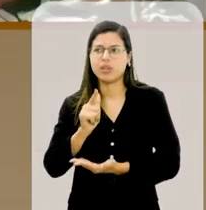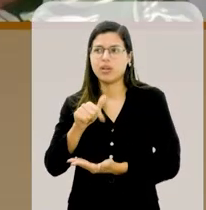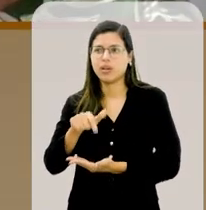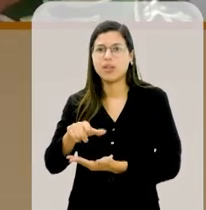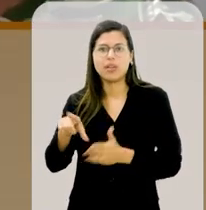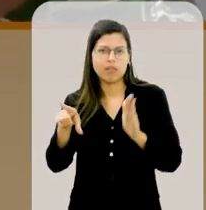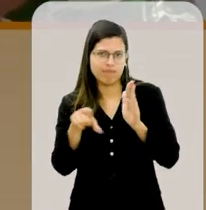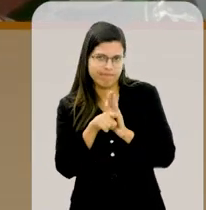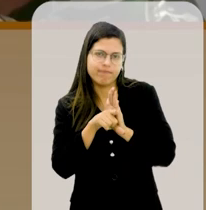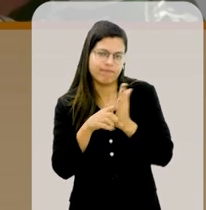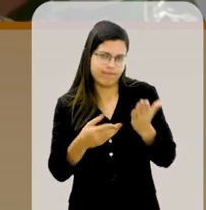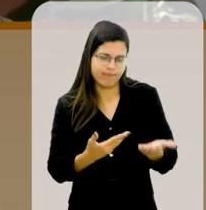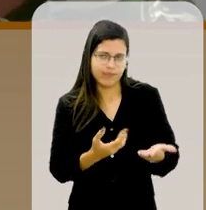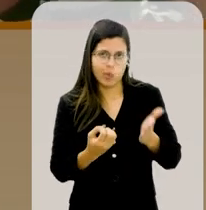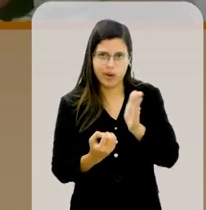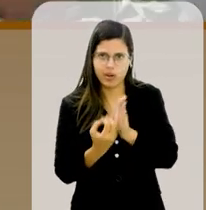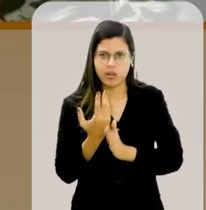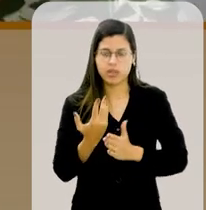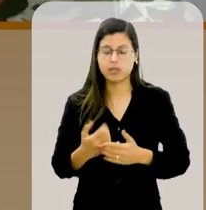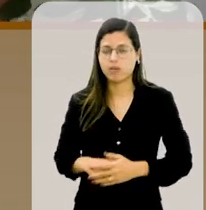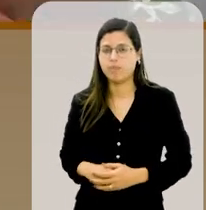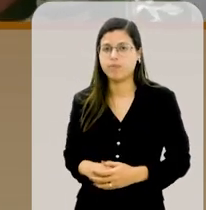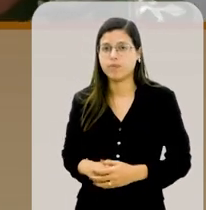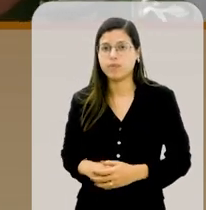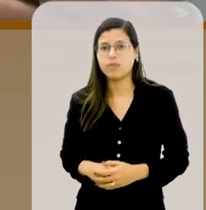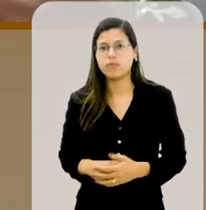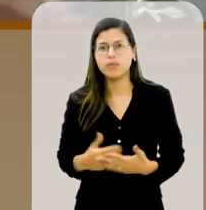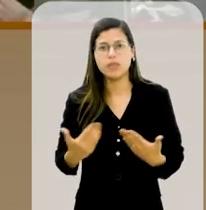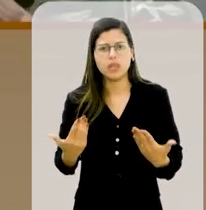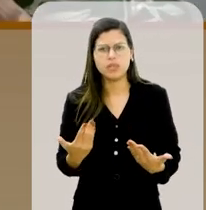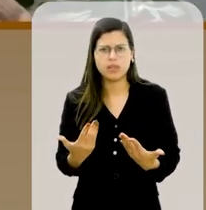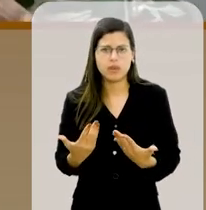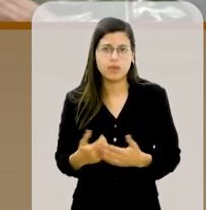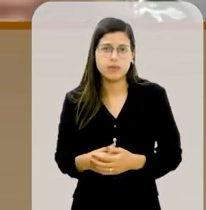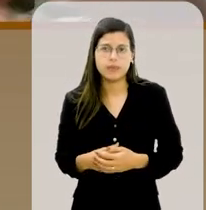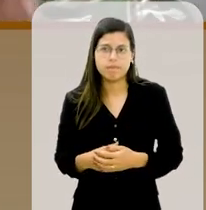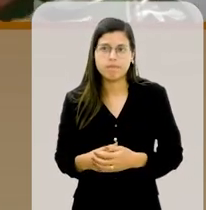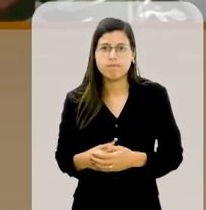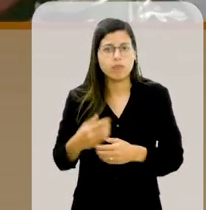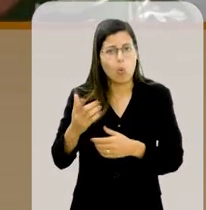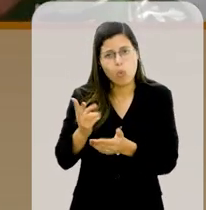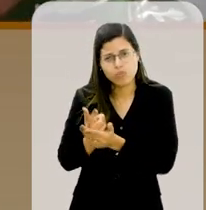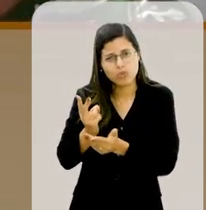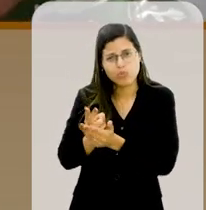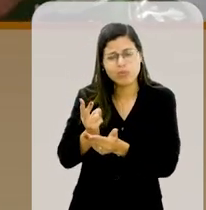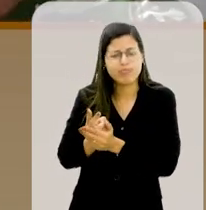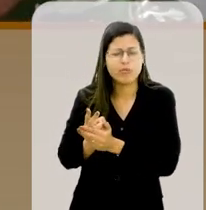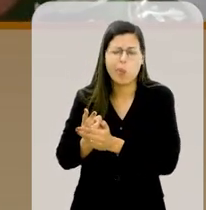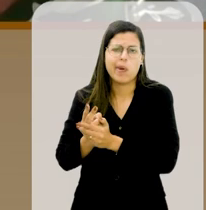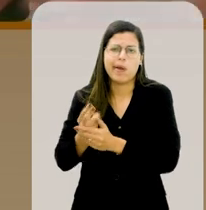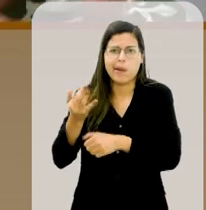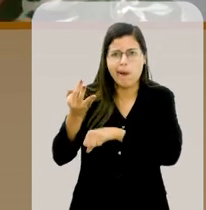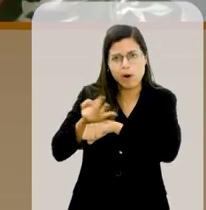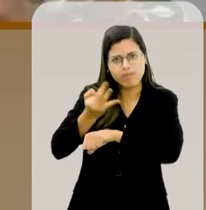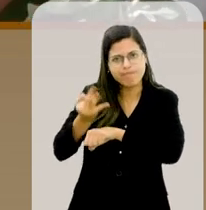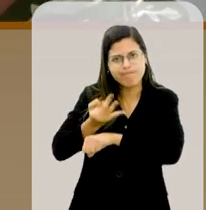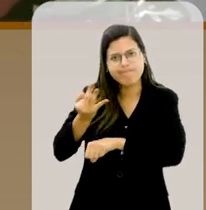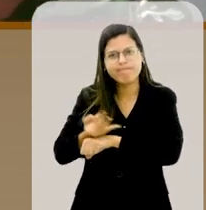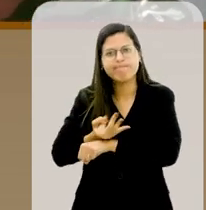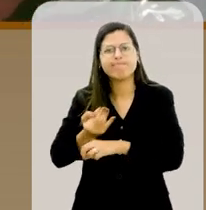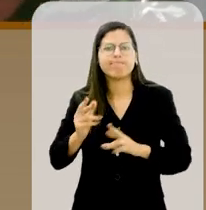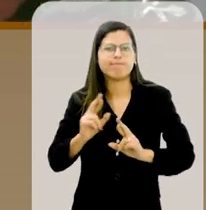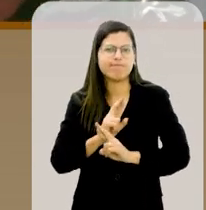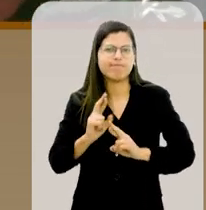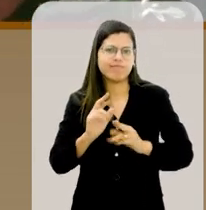o advento da lei. Então, eu fiquei, né? Na minha insignificância, aguentando aquele